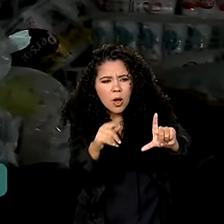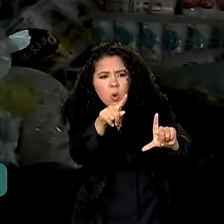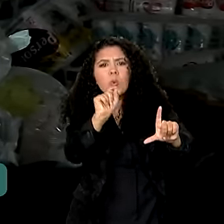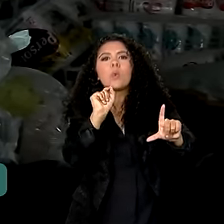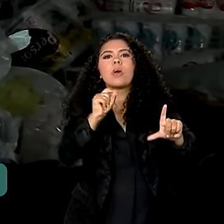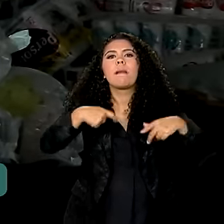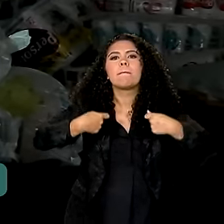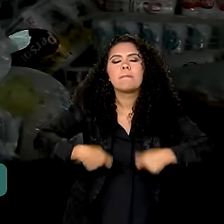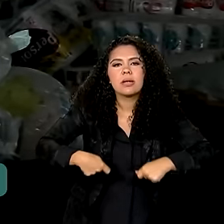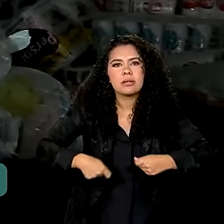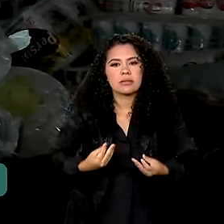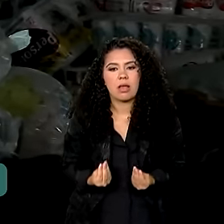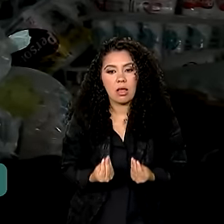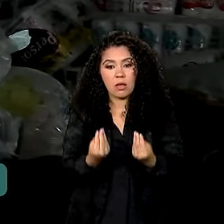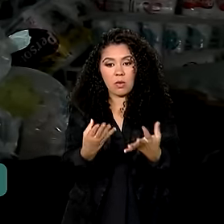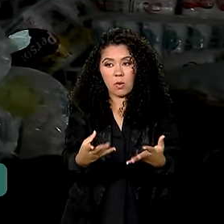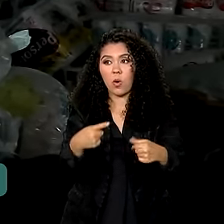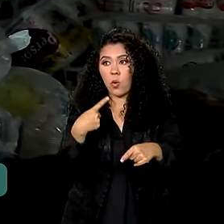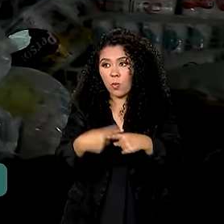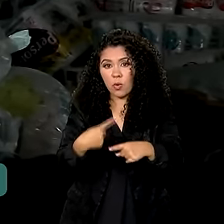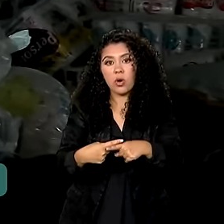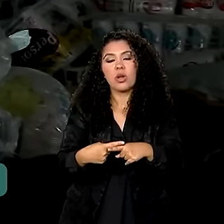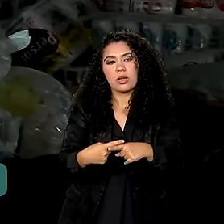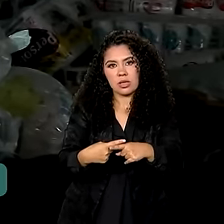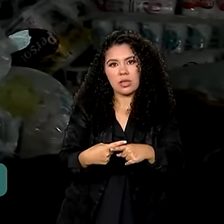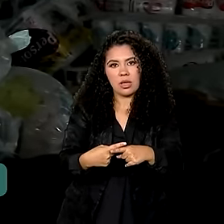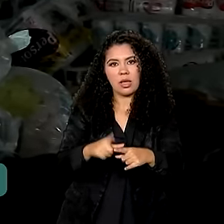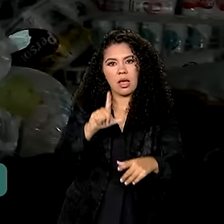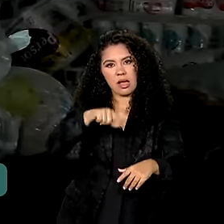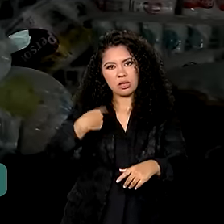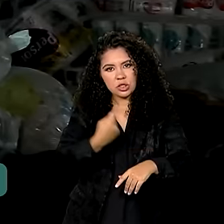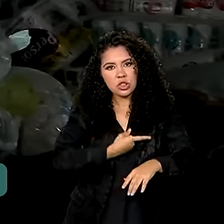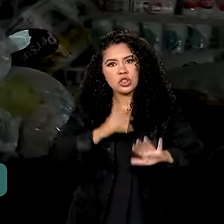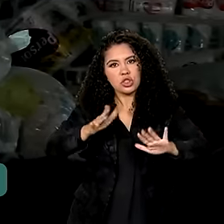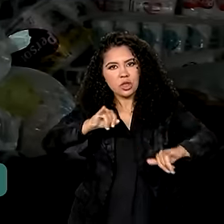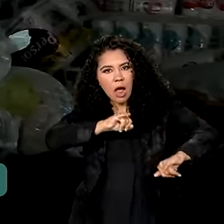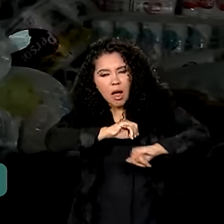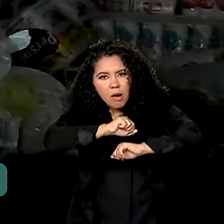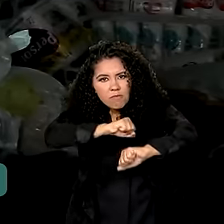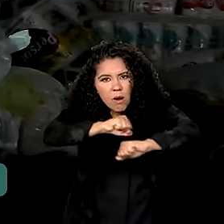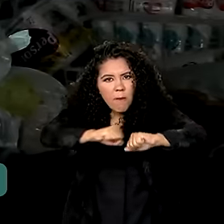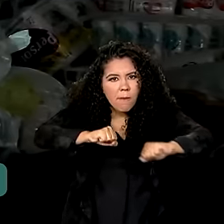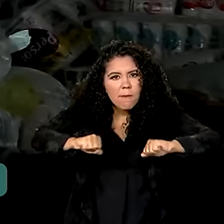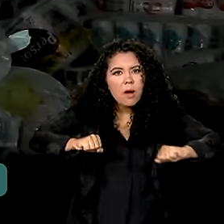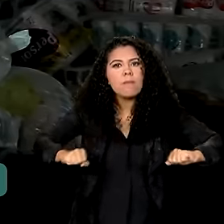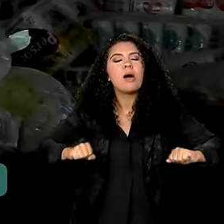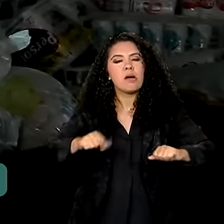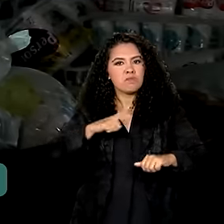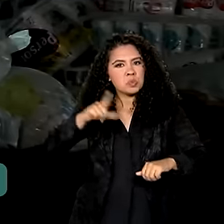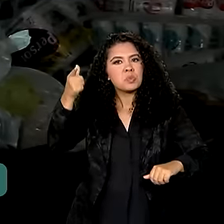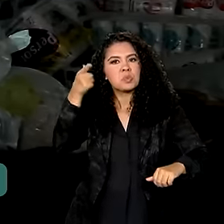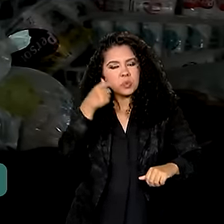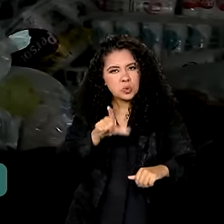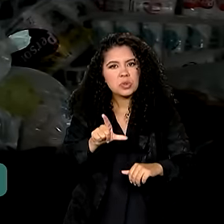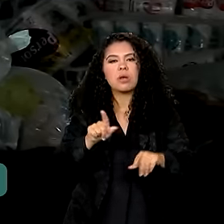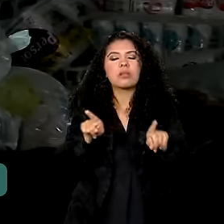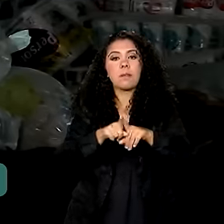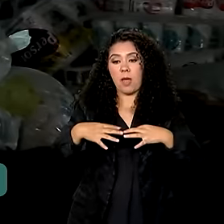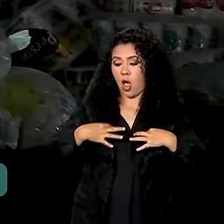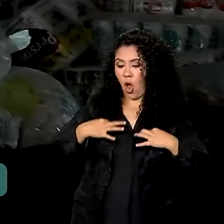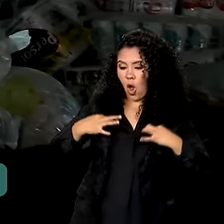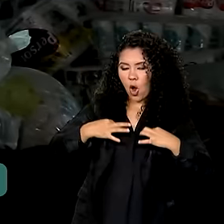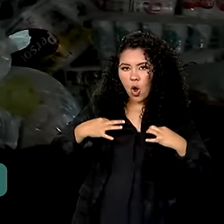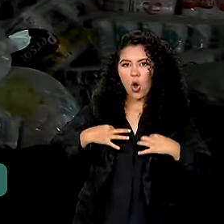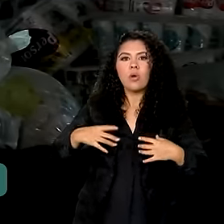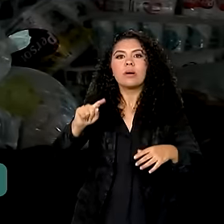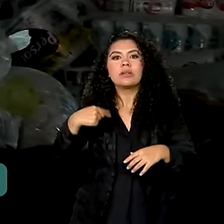de alimentos, porque a gente falou, fizemos um chamamento pela questão da água e fomos plenamente atendidos. As roupas, a gente